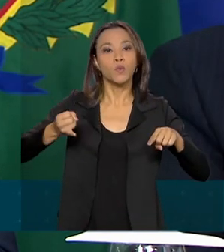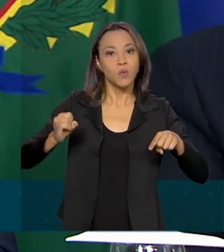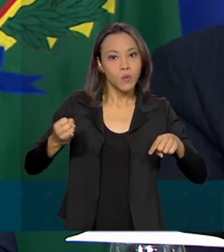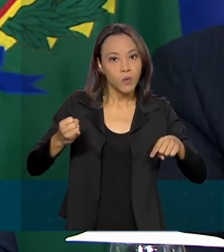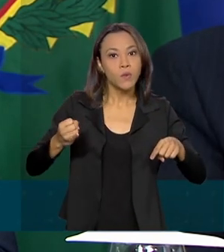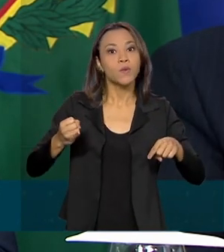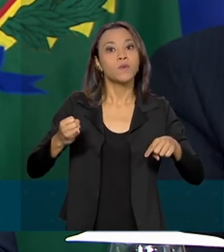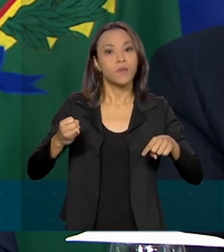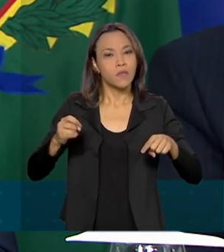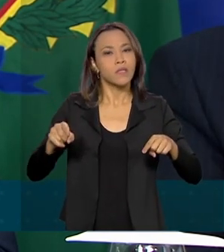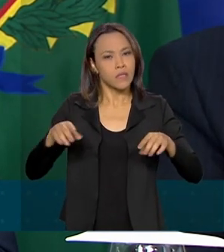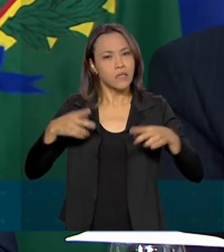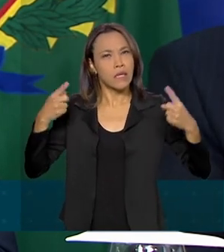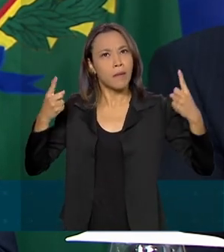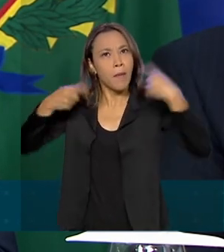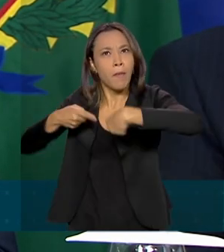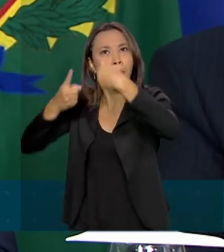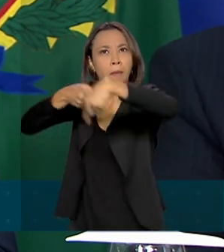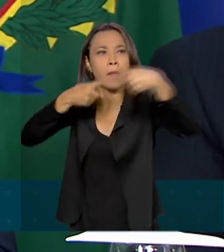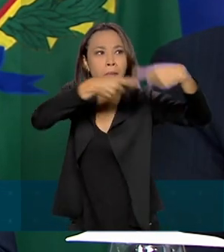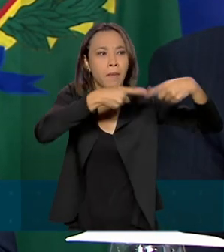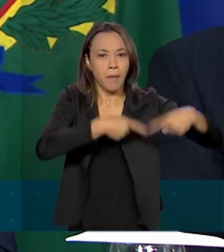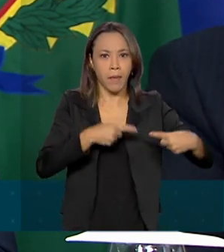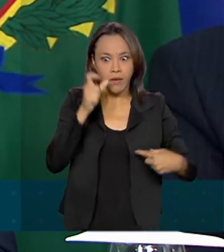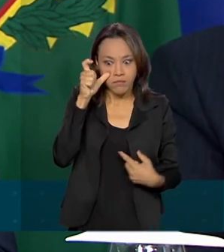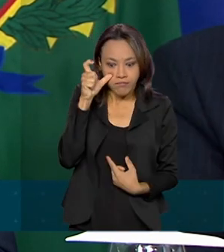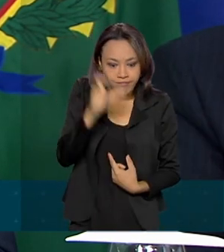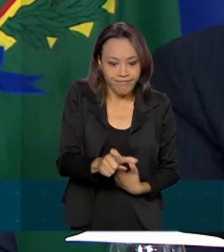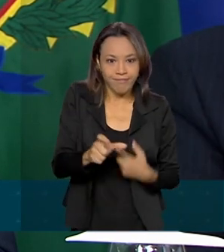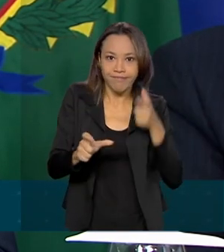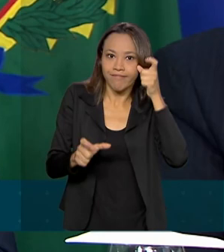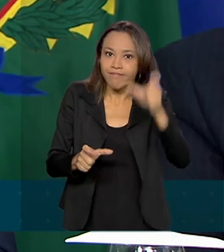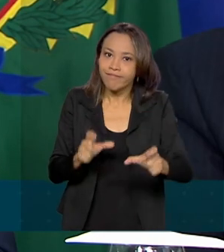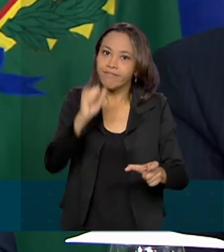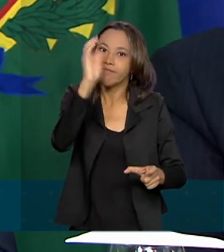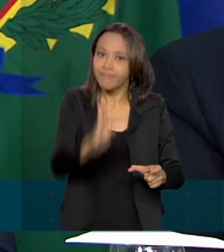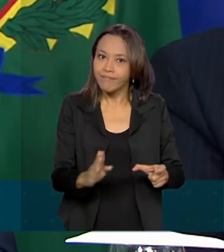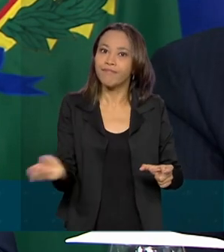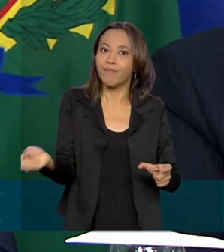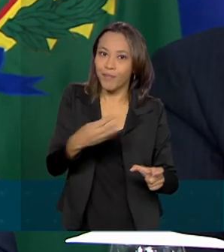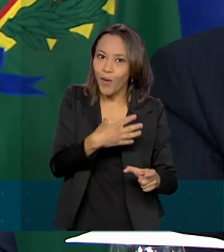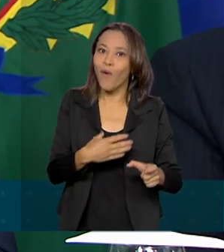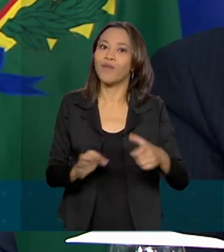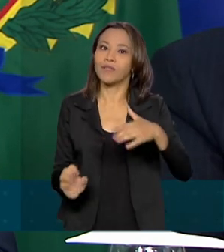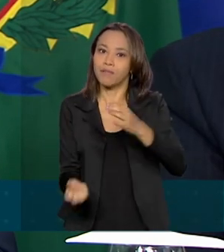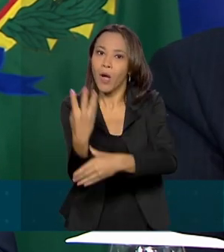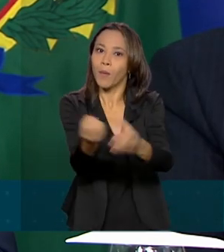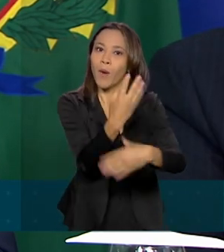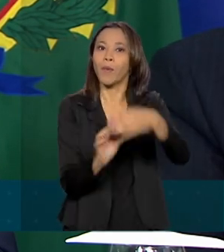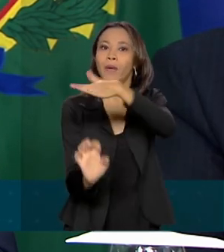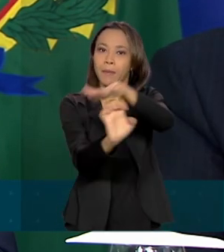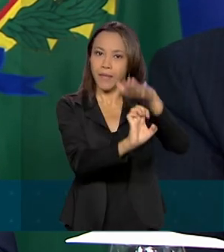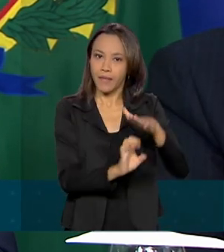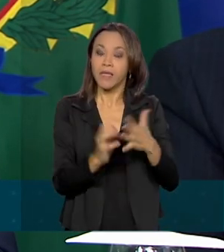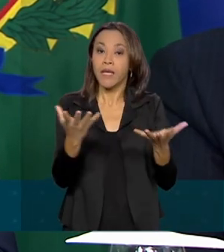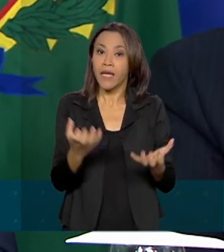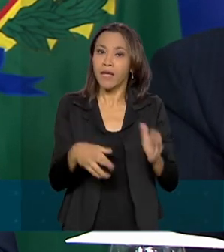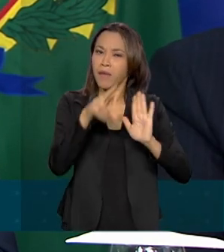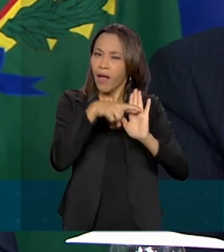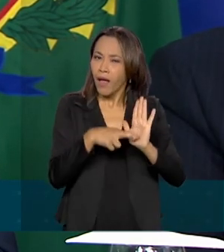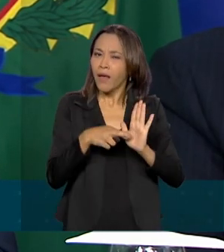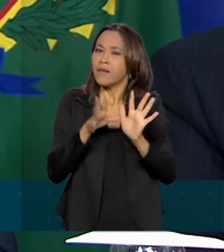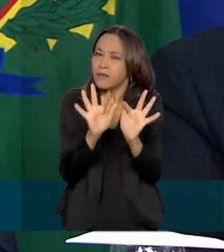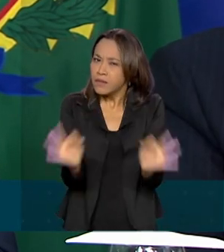em nível competitivo e atraente para novos investimentos. Queremos regulamentos mais simples e menos